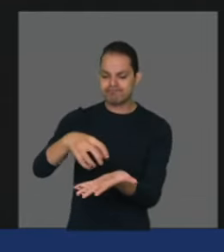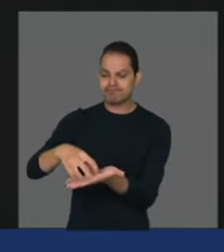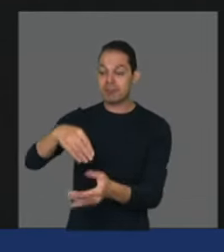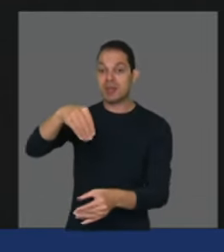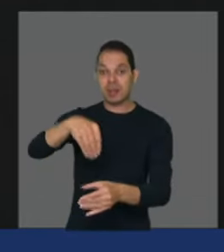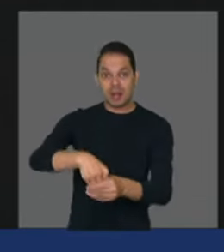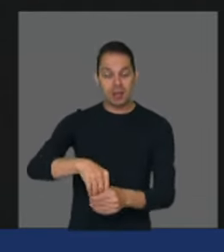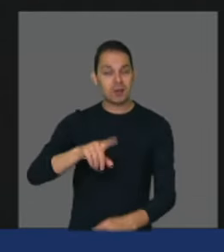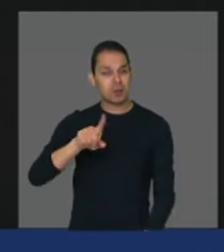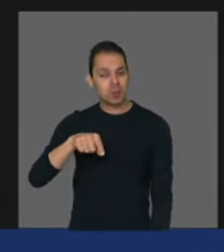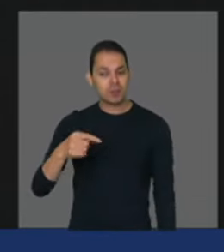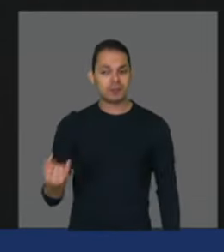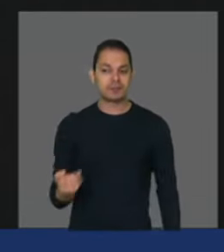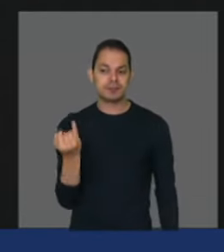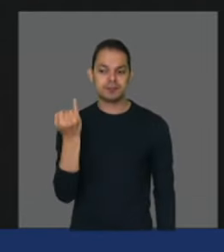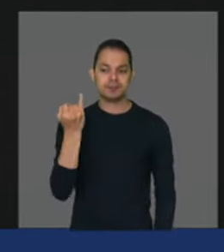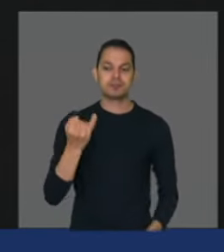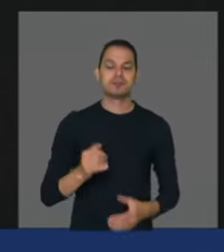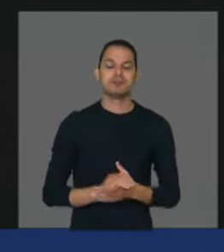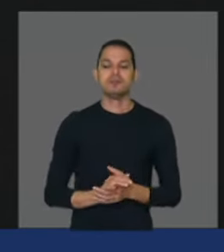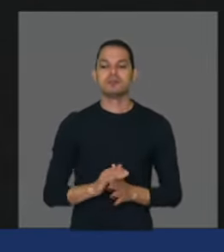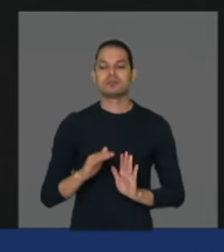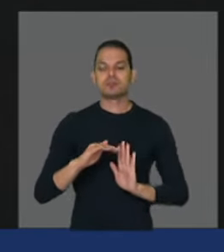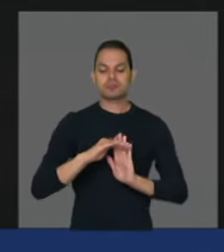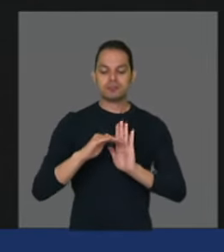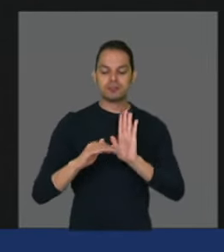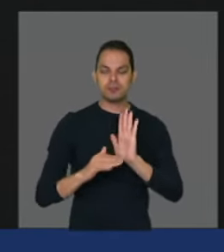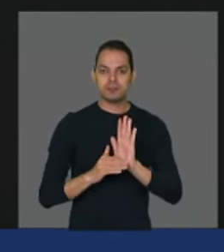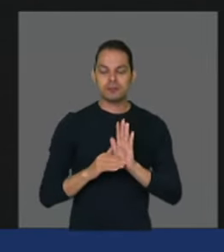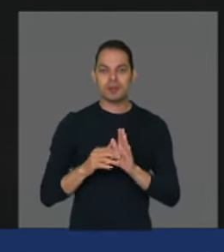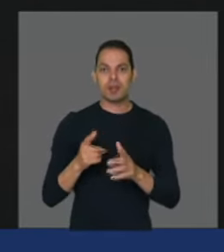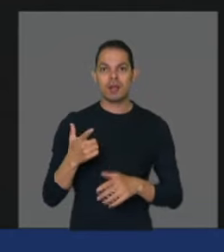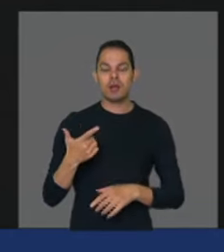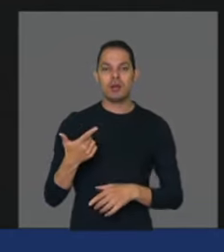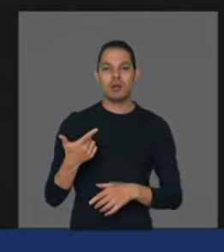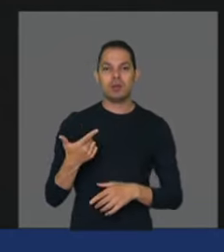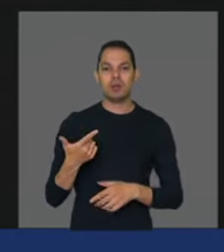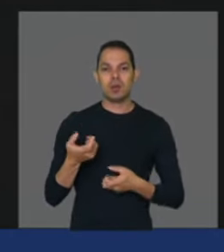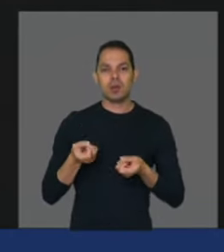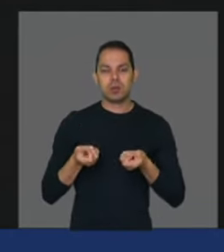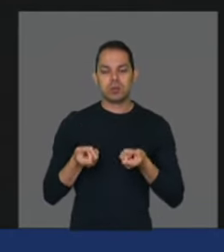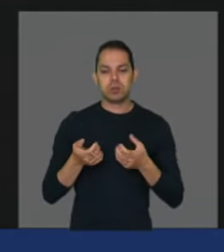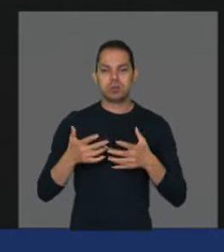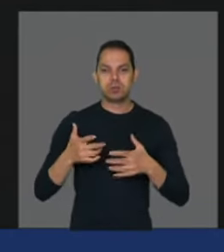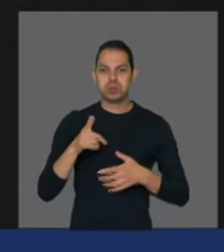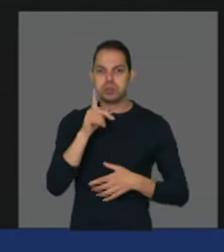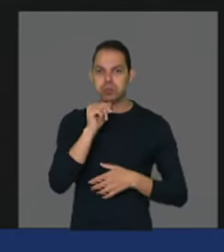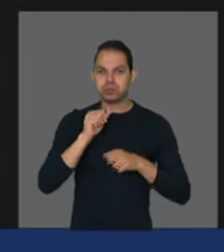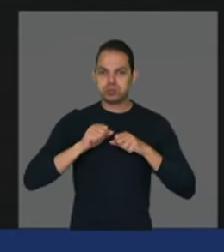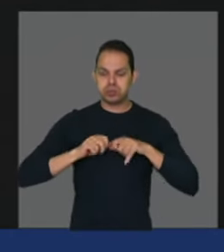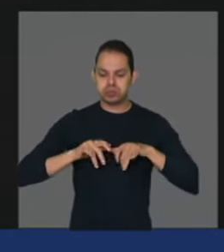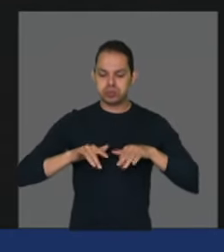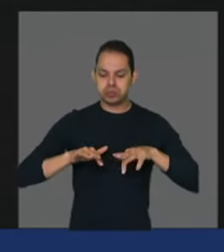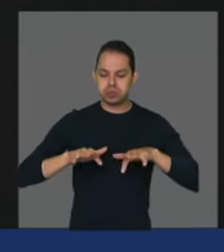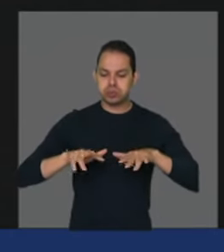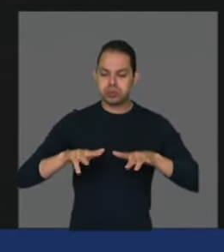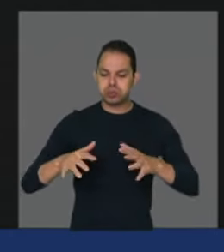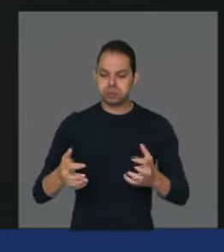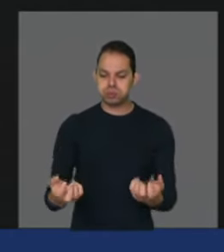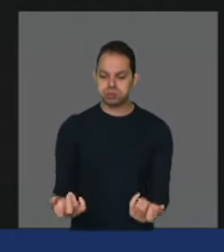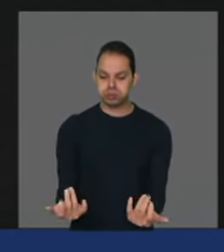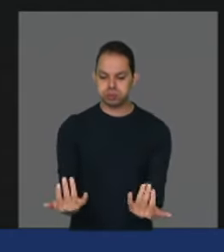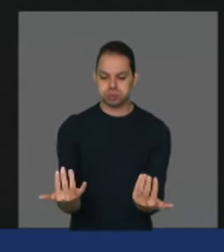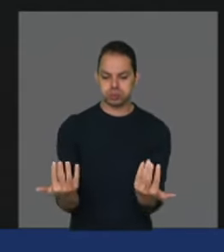ter um programa ter irrigação para a agricultura familiar é fundamental para